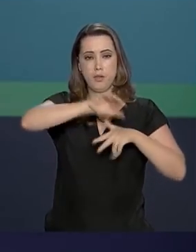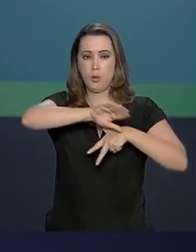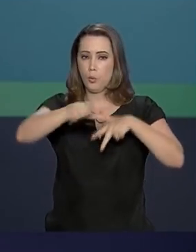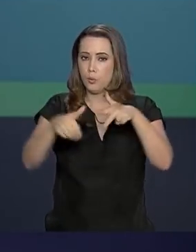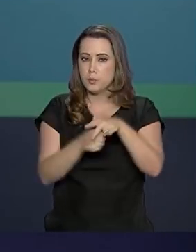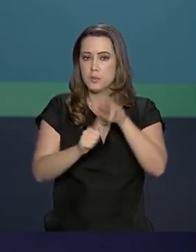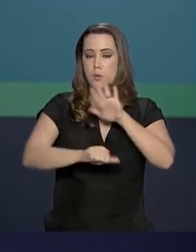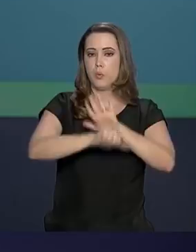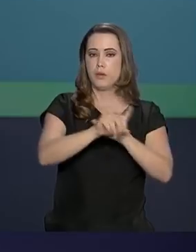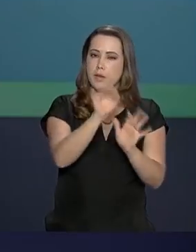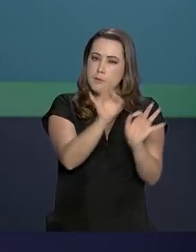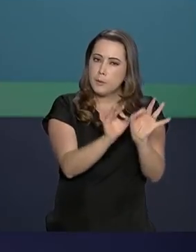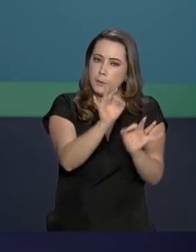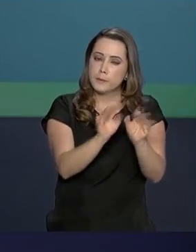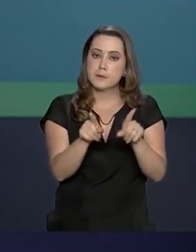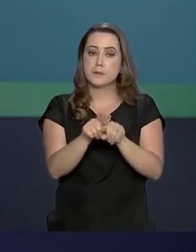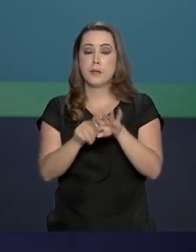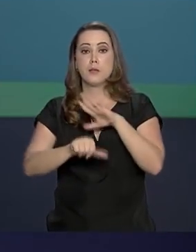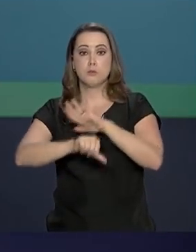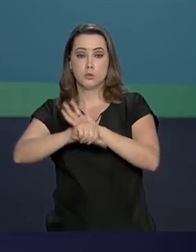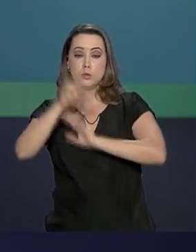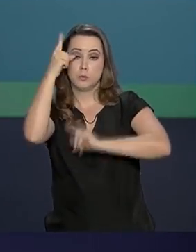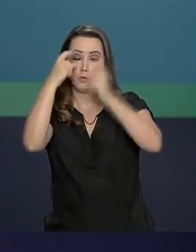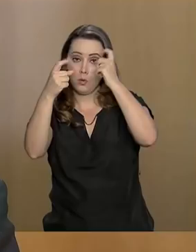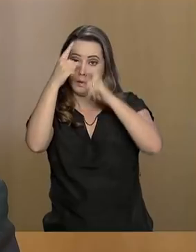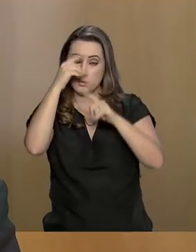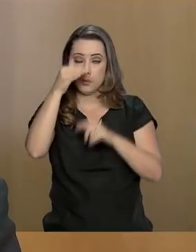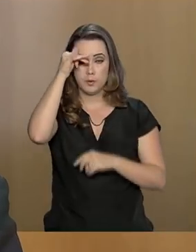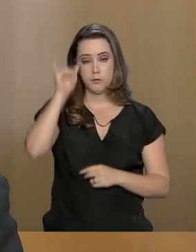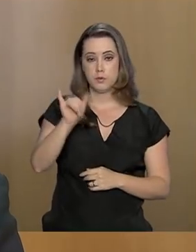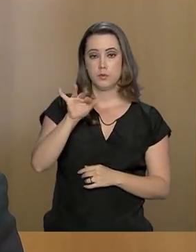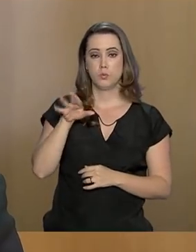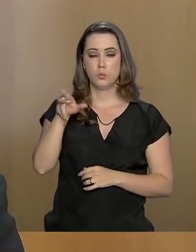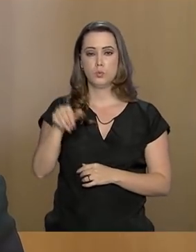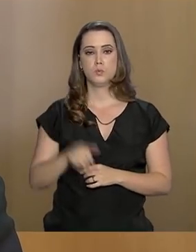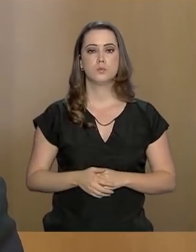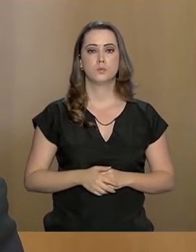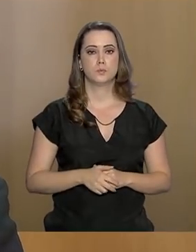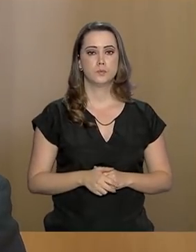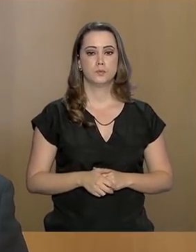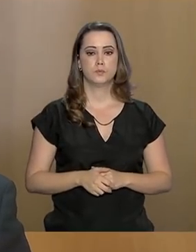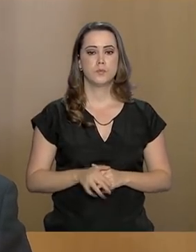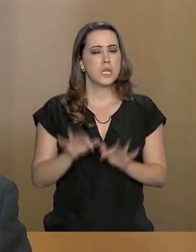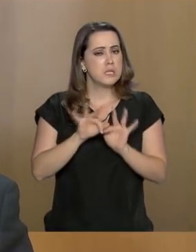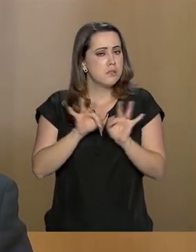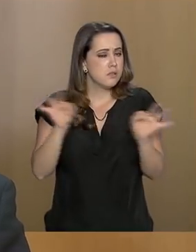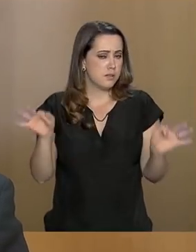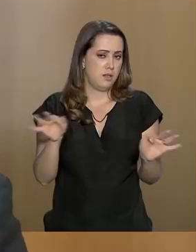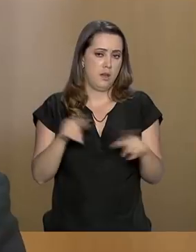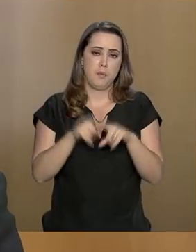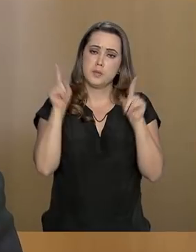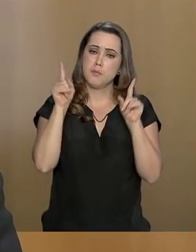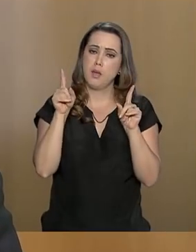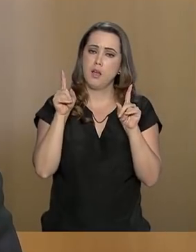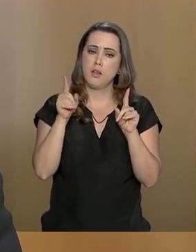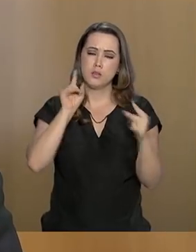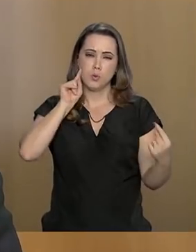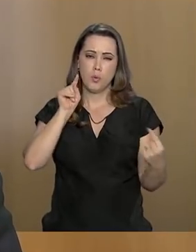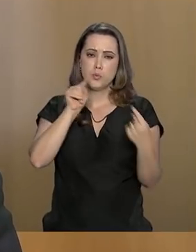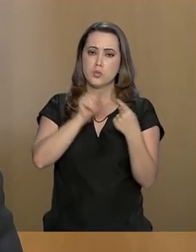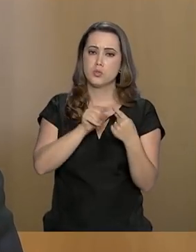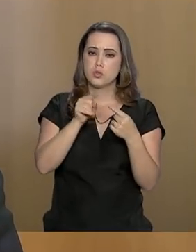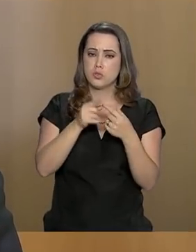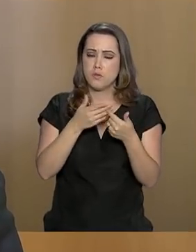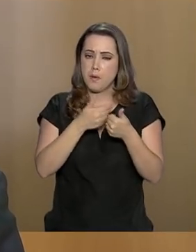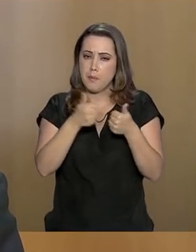corrupção, ao crime organizado e aos crimes violentos. Medidas simples, mas que visassem aprimorar